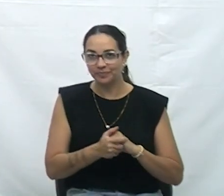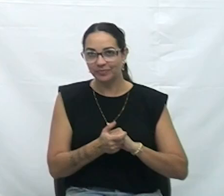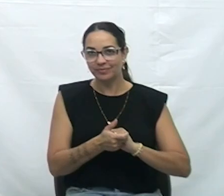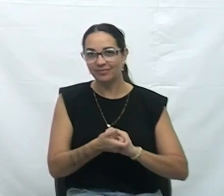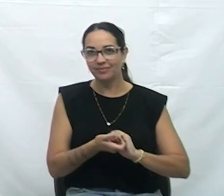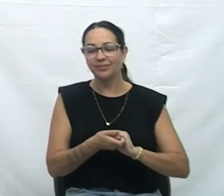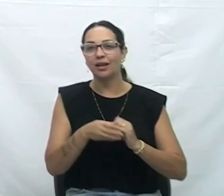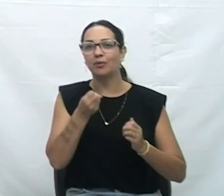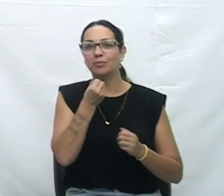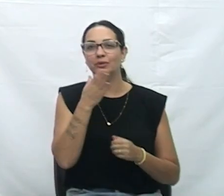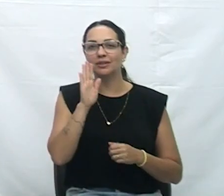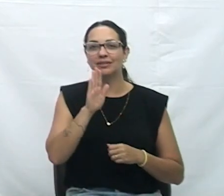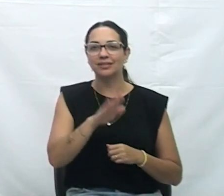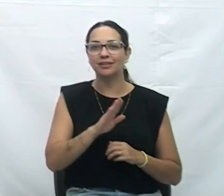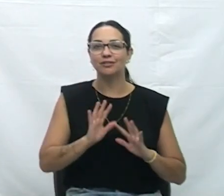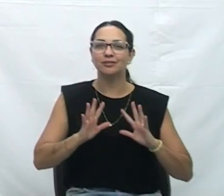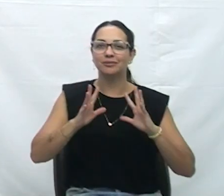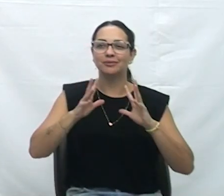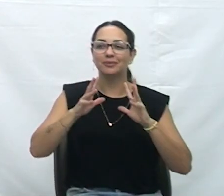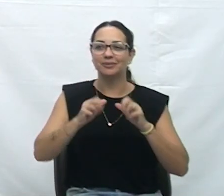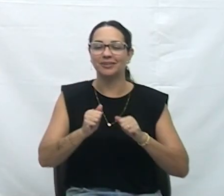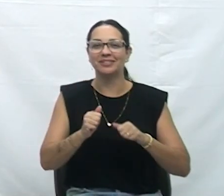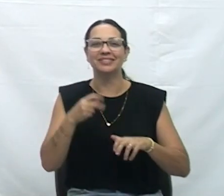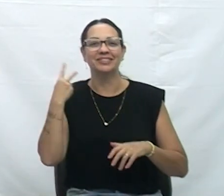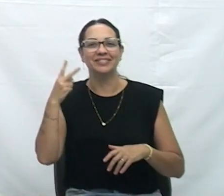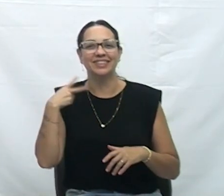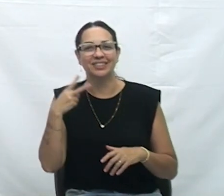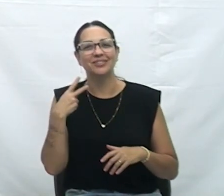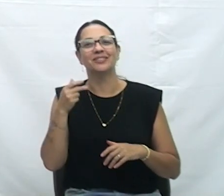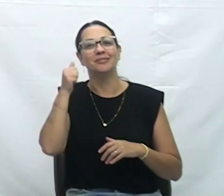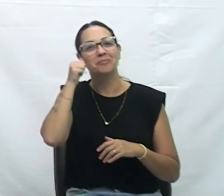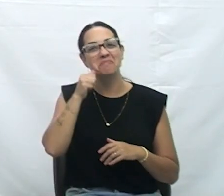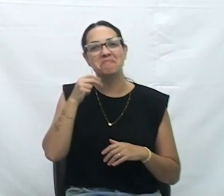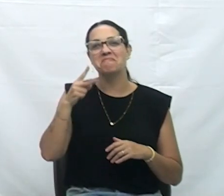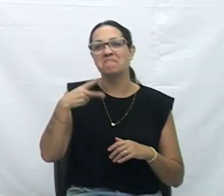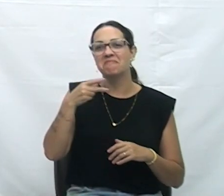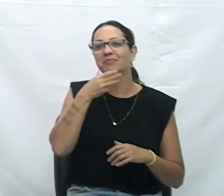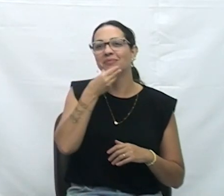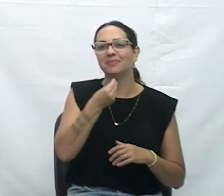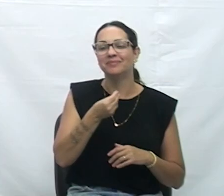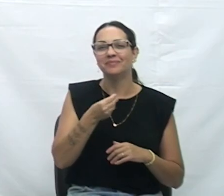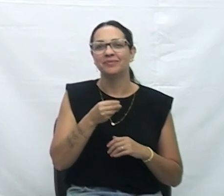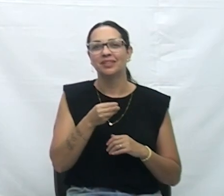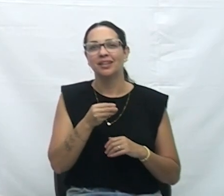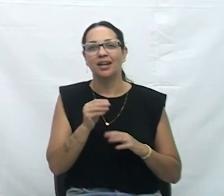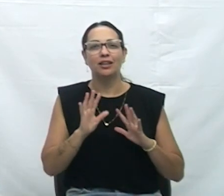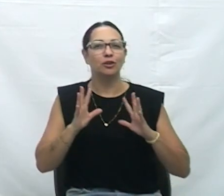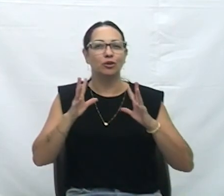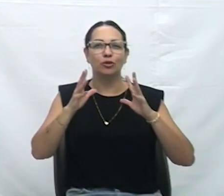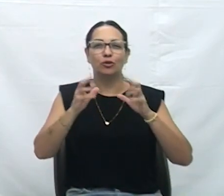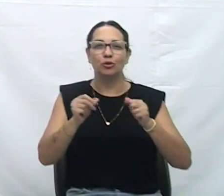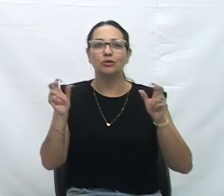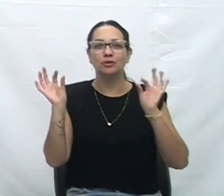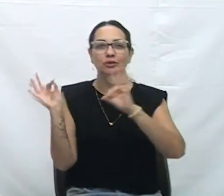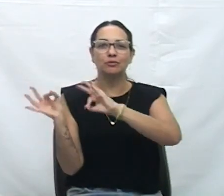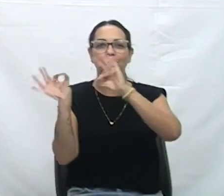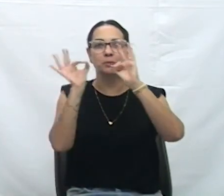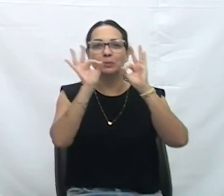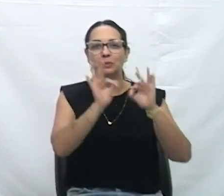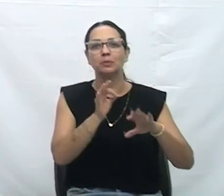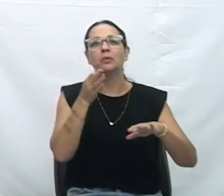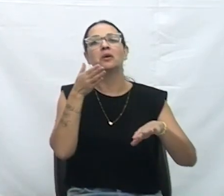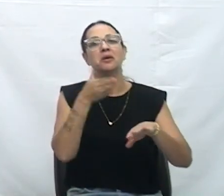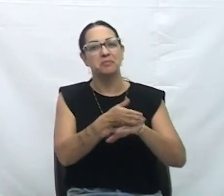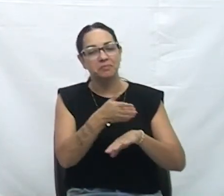Boa tarde à mesa diretora, nobre vereadora, vereadores, público presente que nos acompanha aqui também de forma presencial